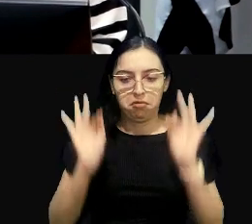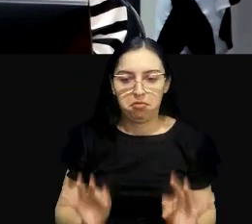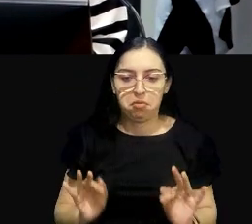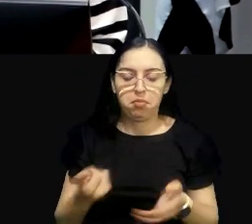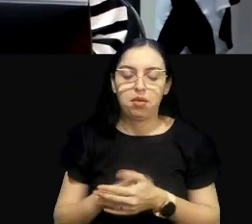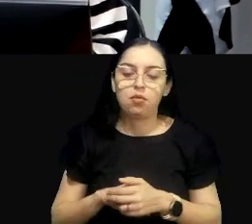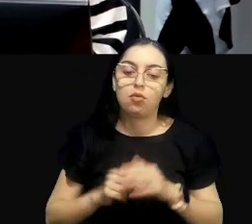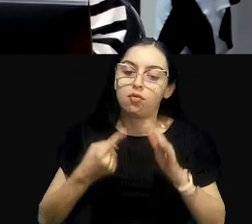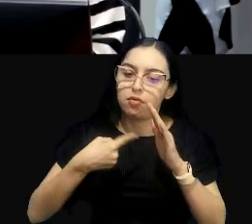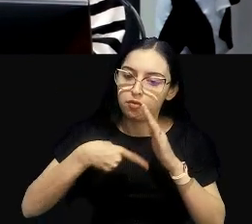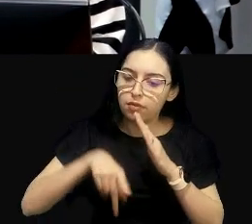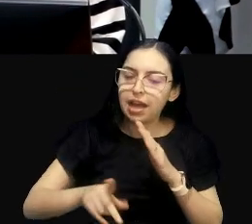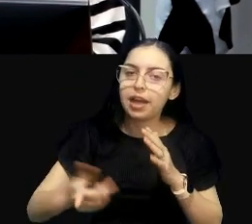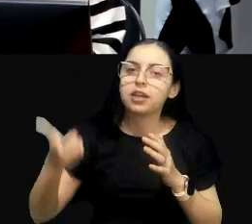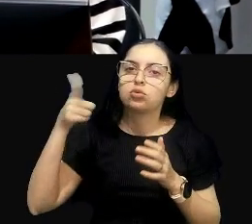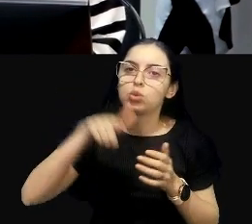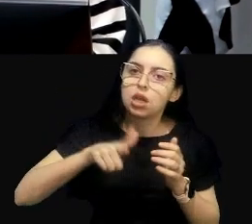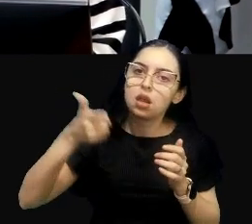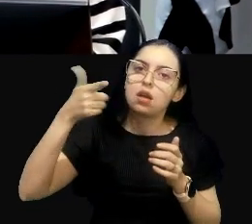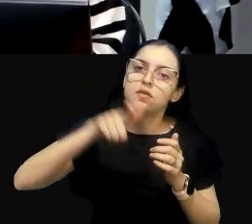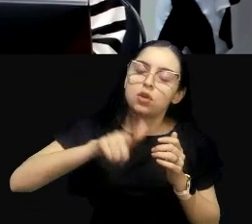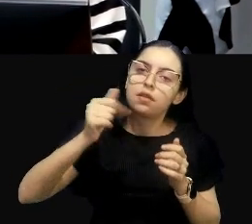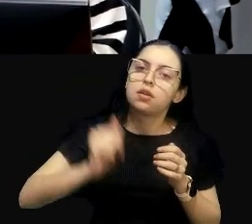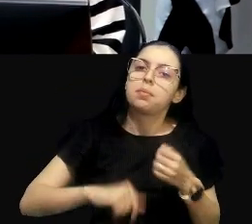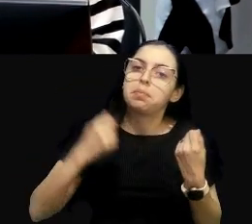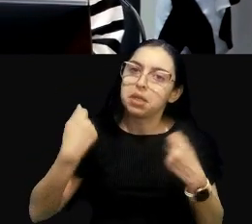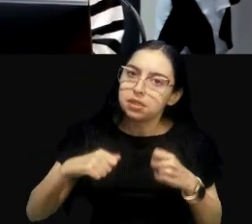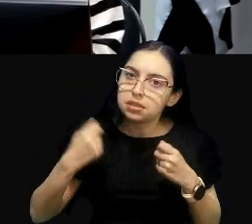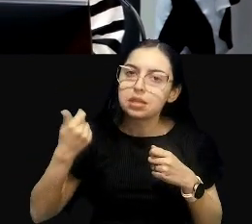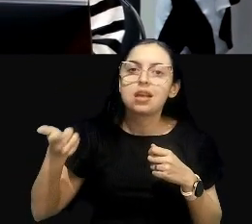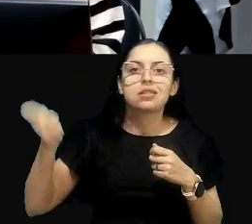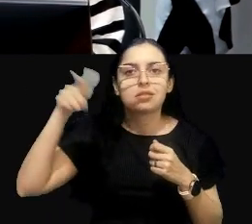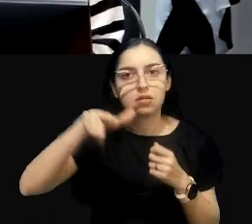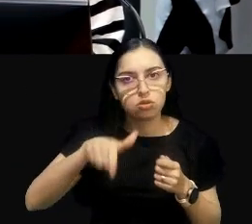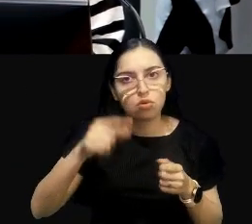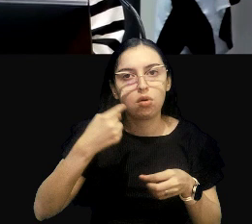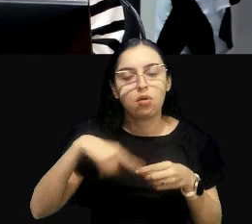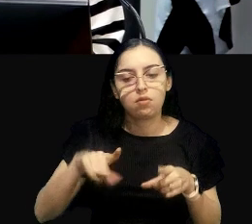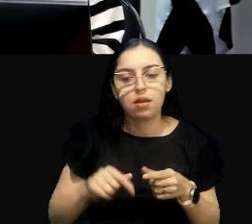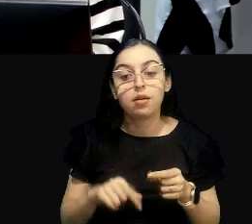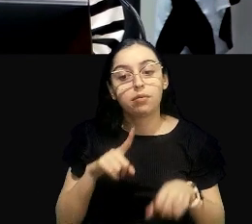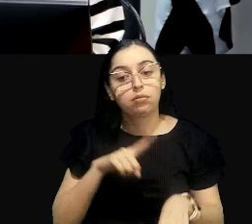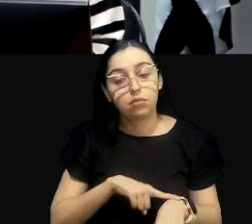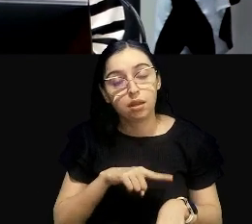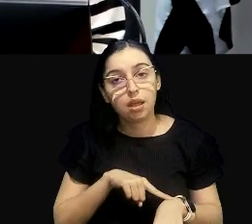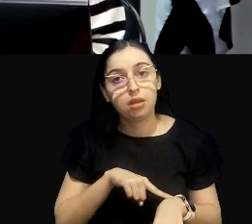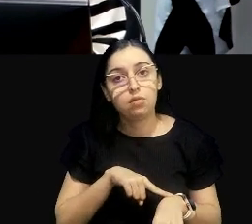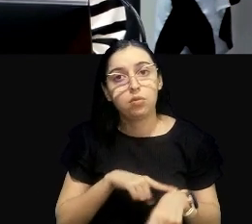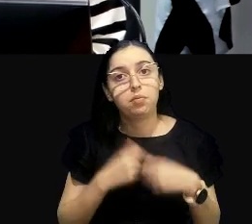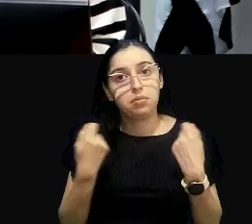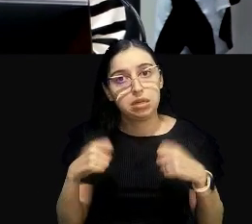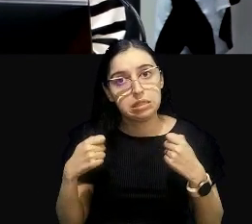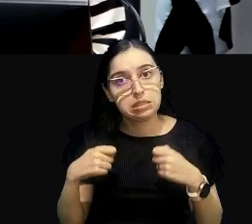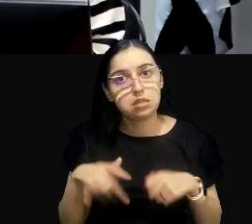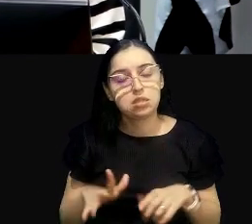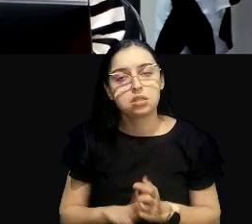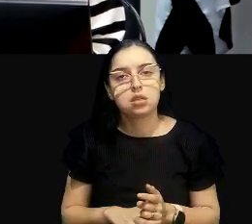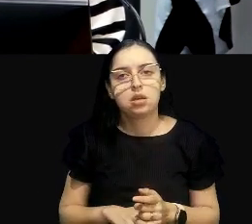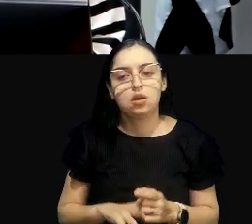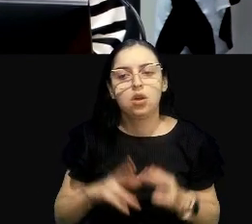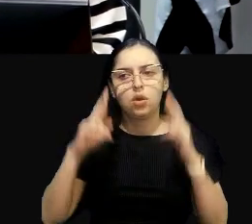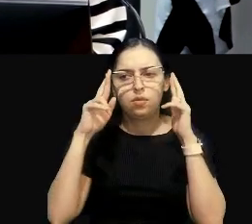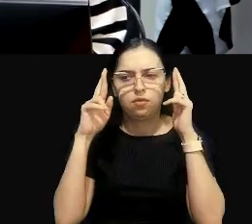Vá quantas vezes necessário. Então, a gente requer tempo. Tempo e dedicação.